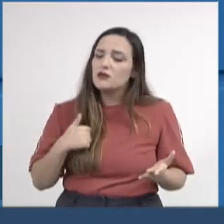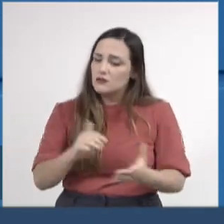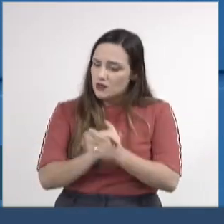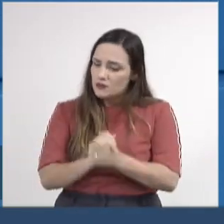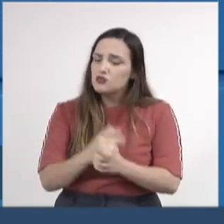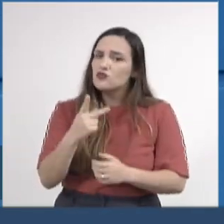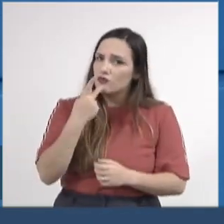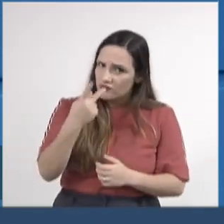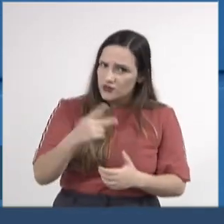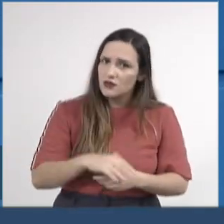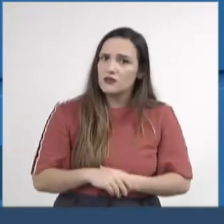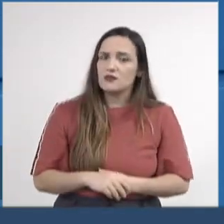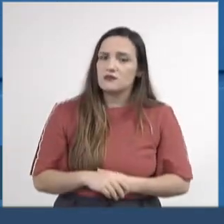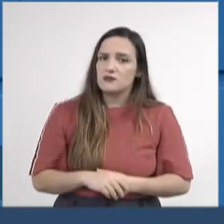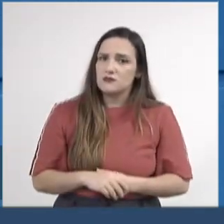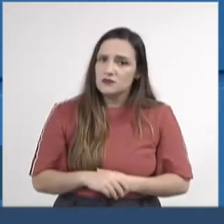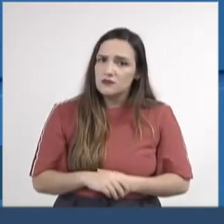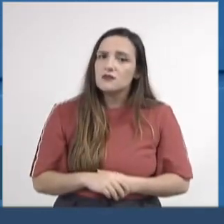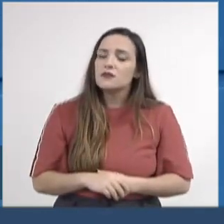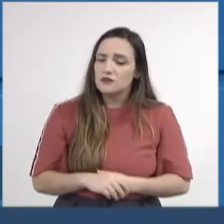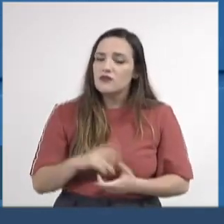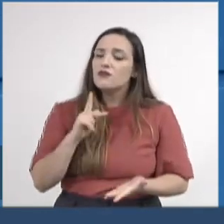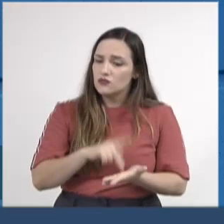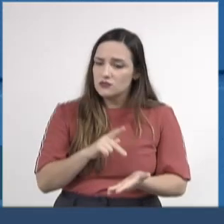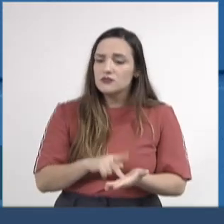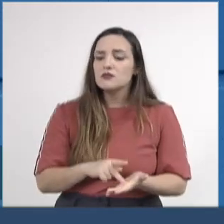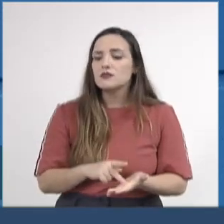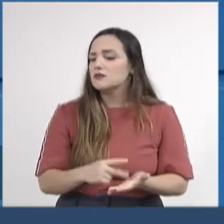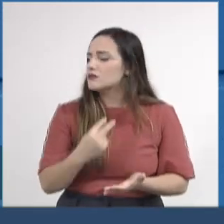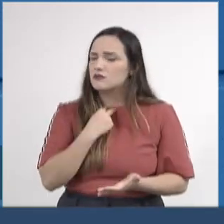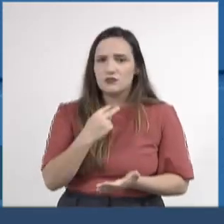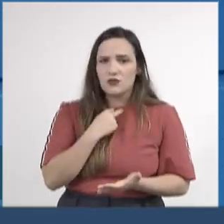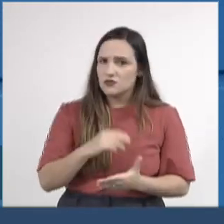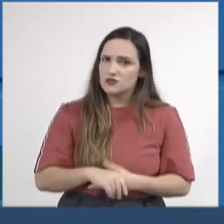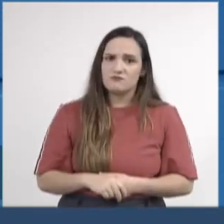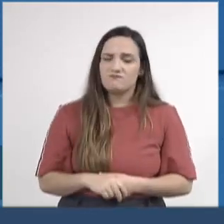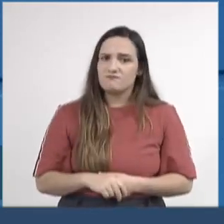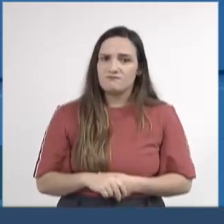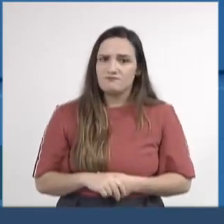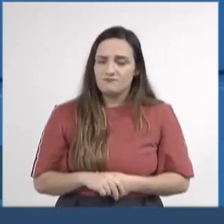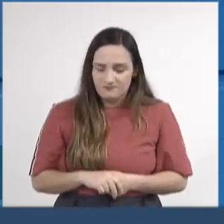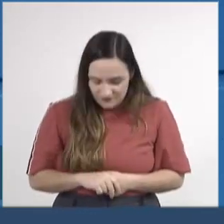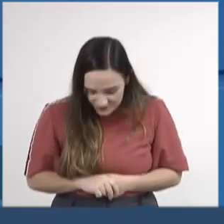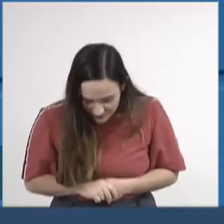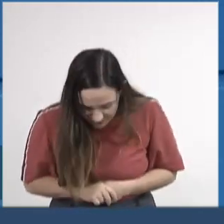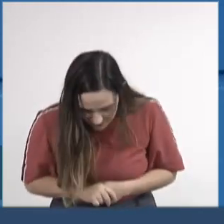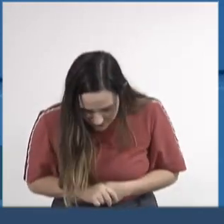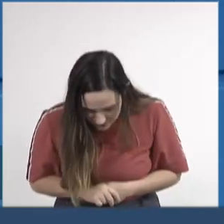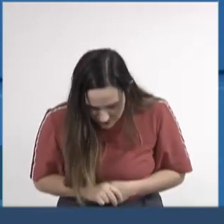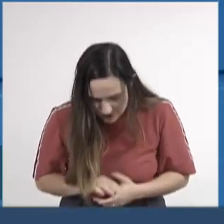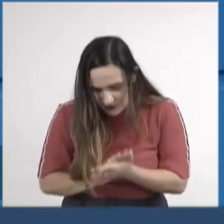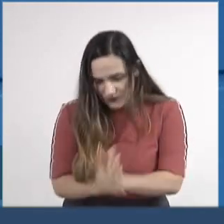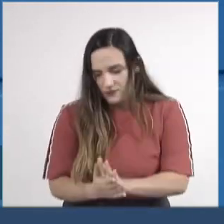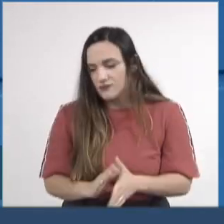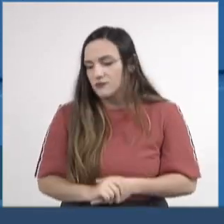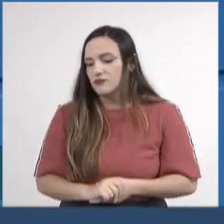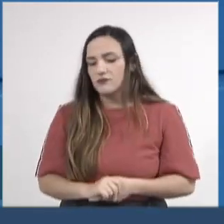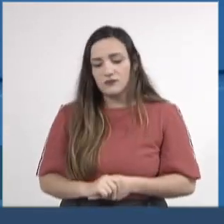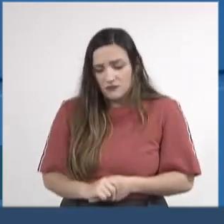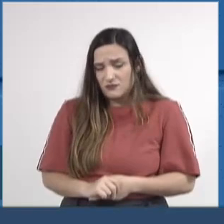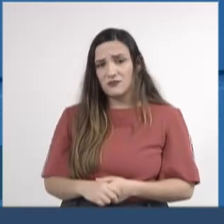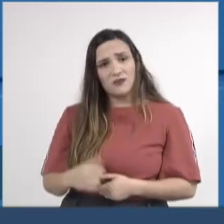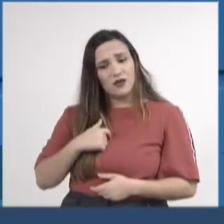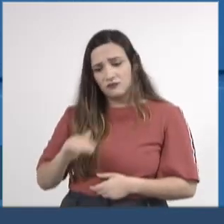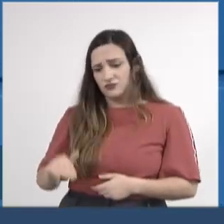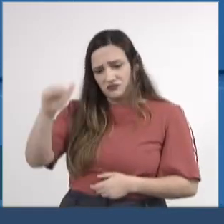trouxe, porque está sendo verdadeiro, a gente não pode viver o tempo que nós vivemos o racismo. Eu cresci no meio de uma